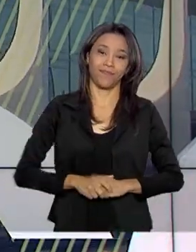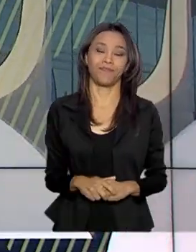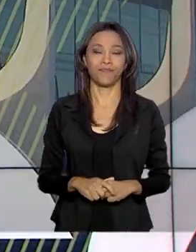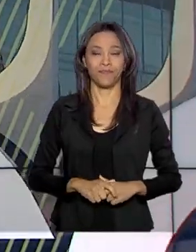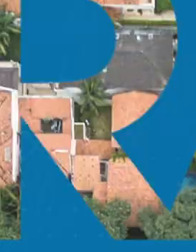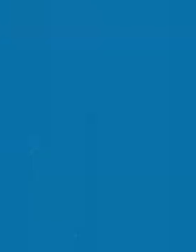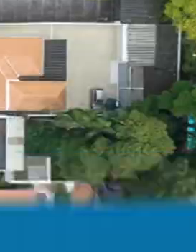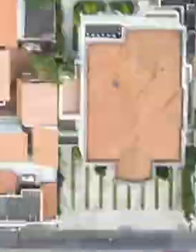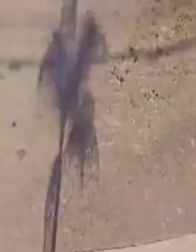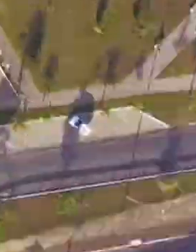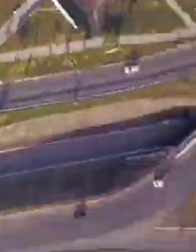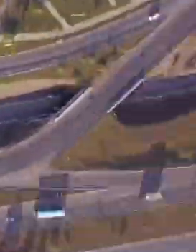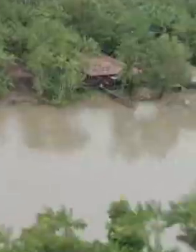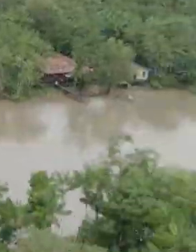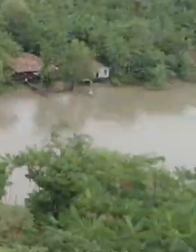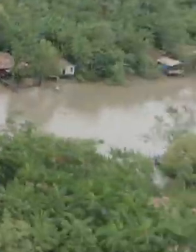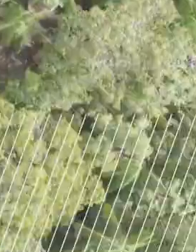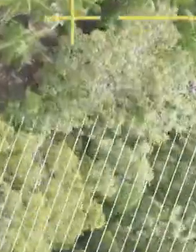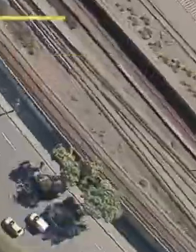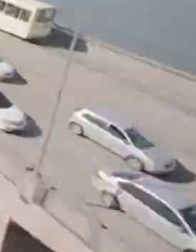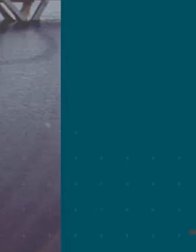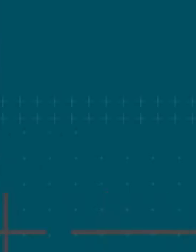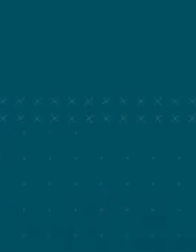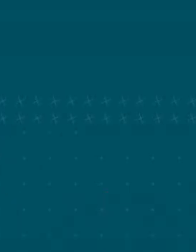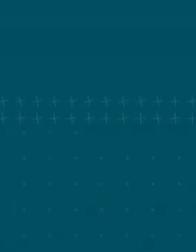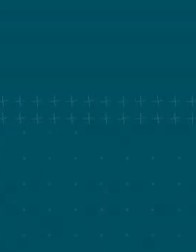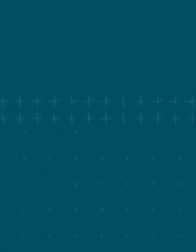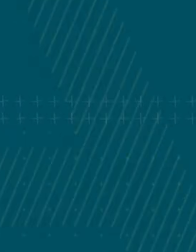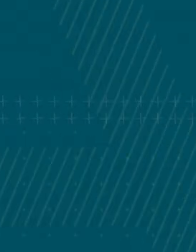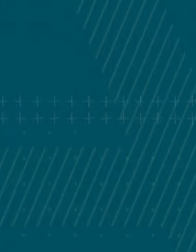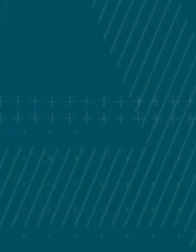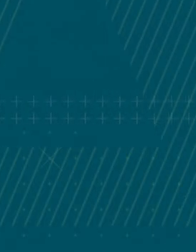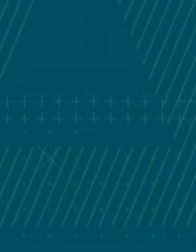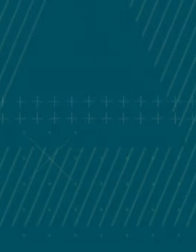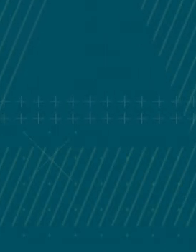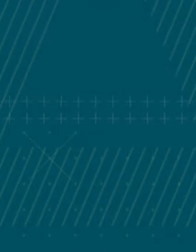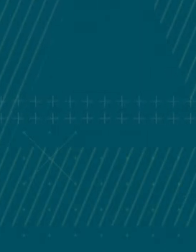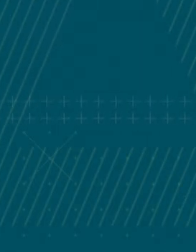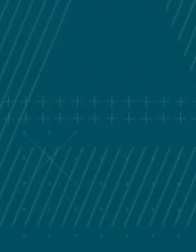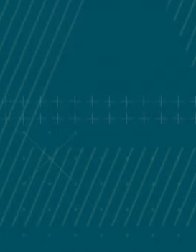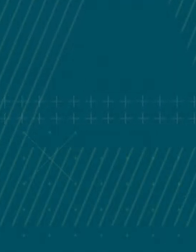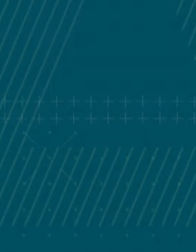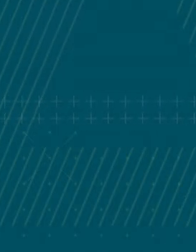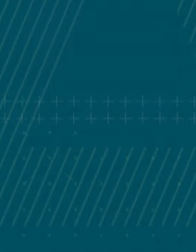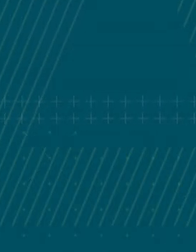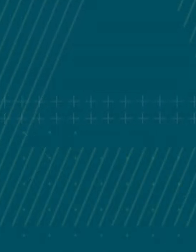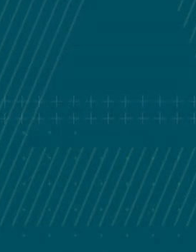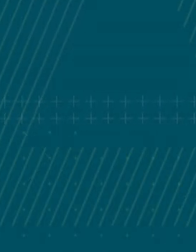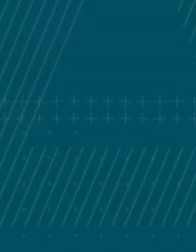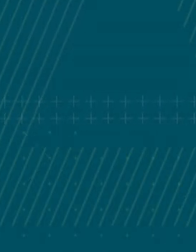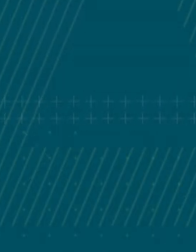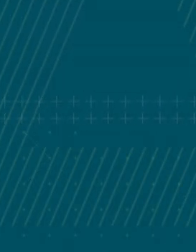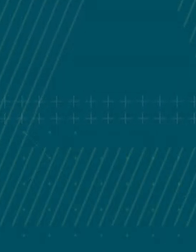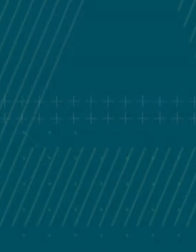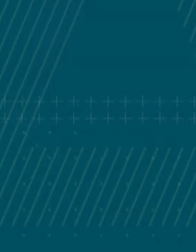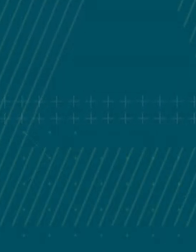O governo agora fica aqui.